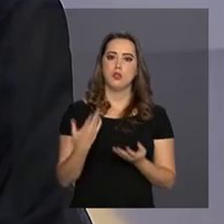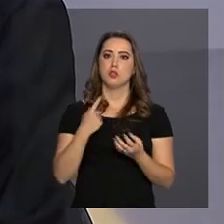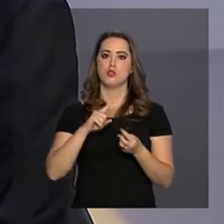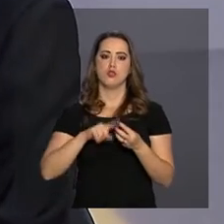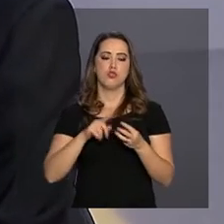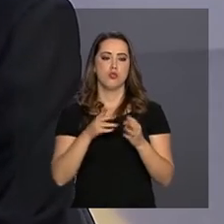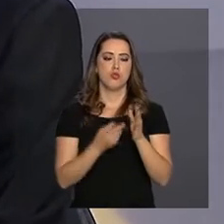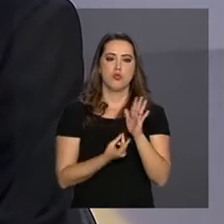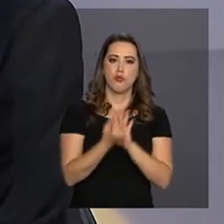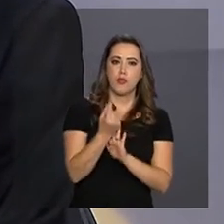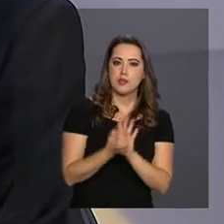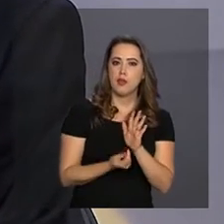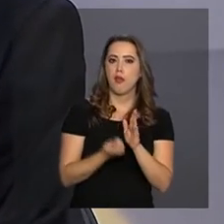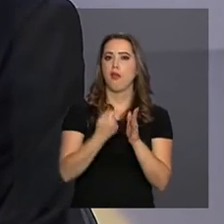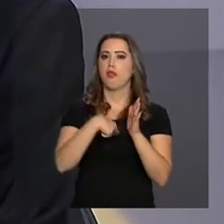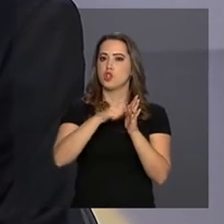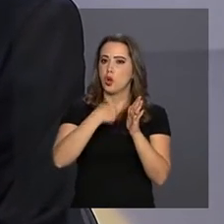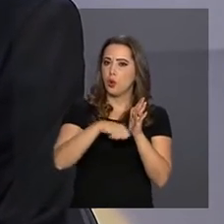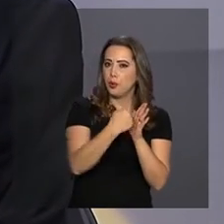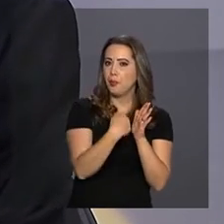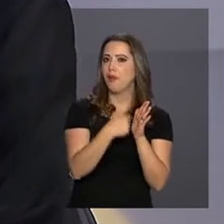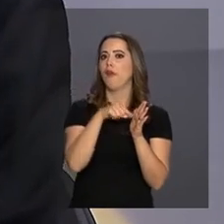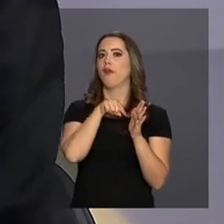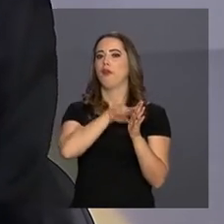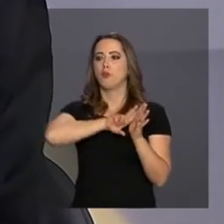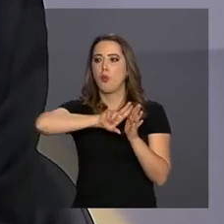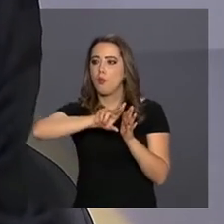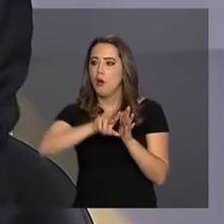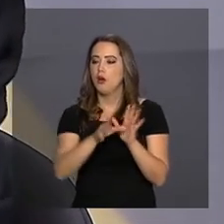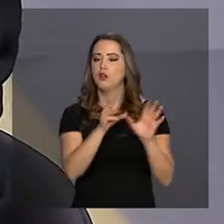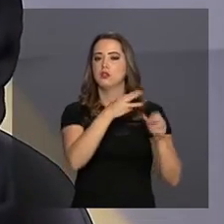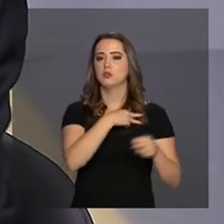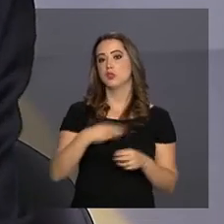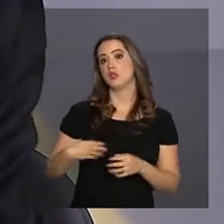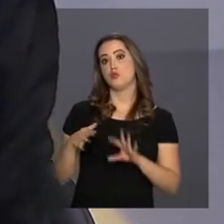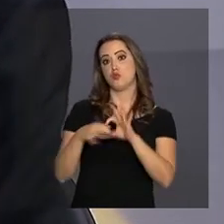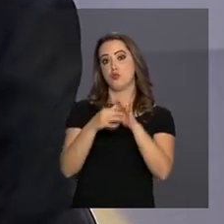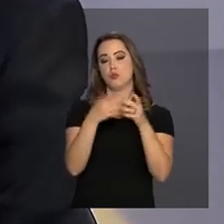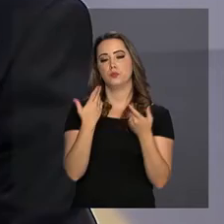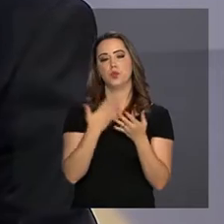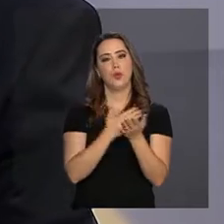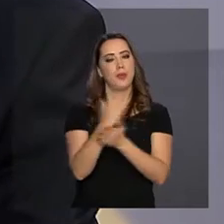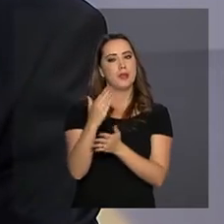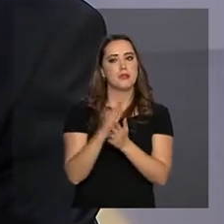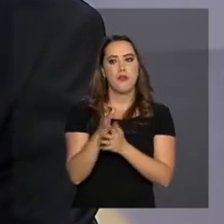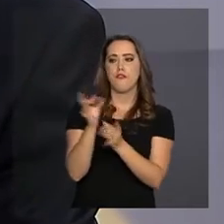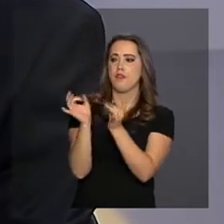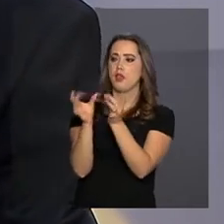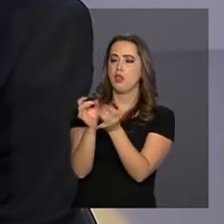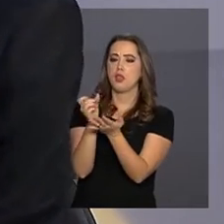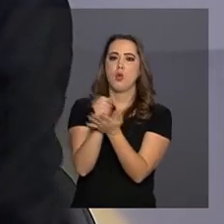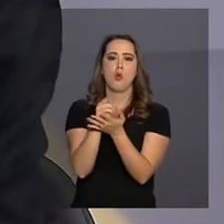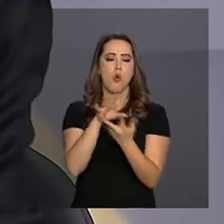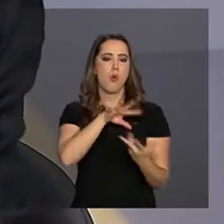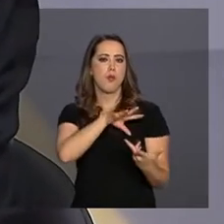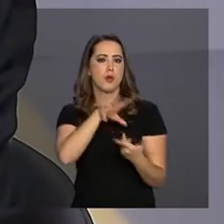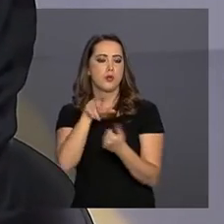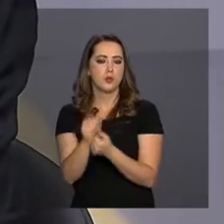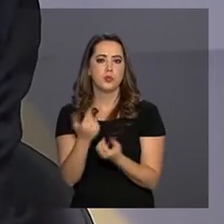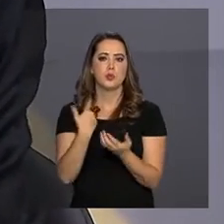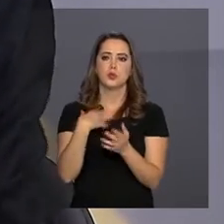economia. Então, é muito importante. São discutidos temas desde comércio internacional, sistema financeiro,